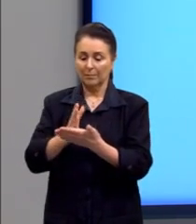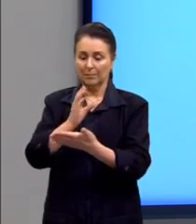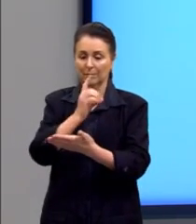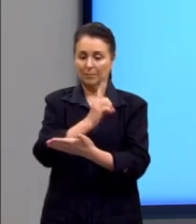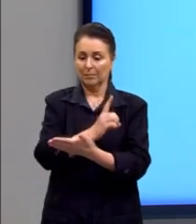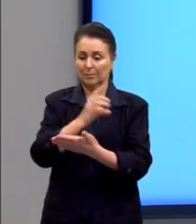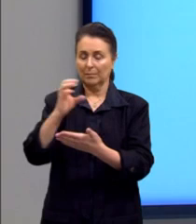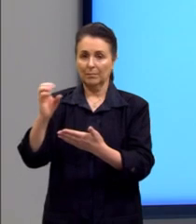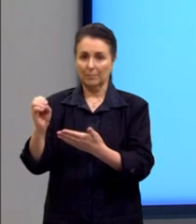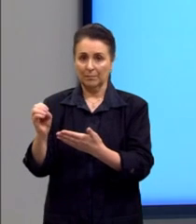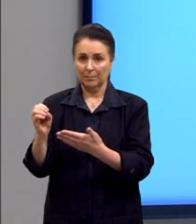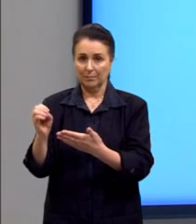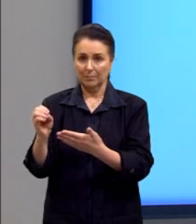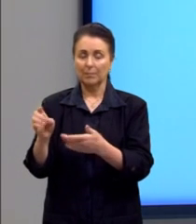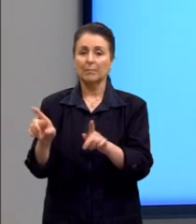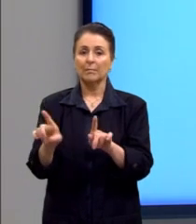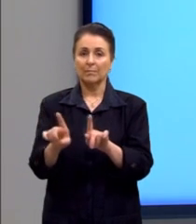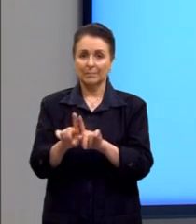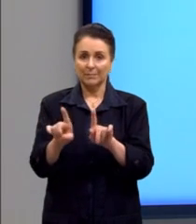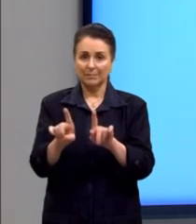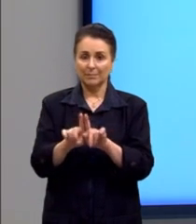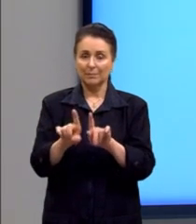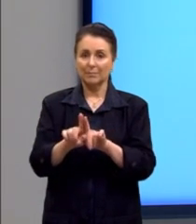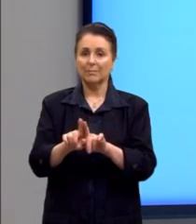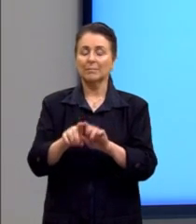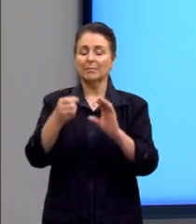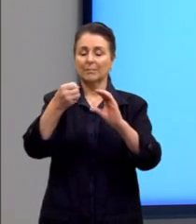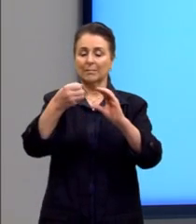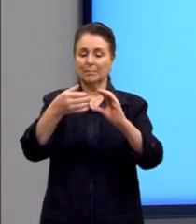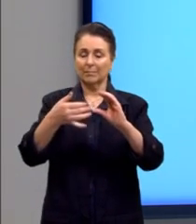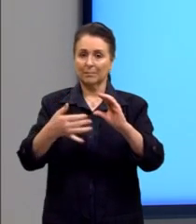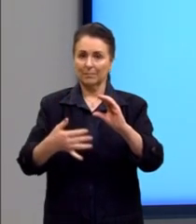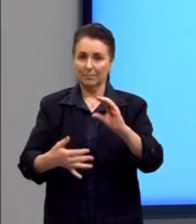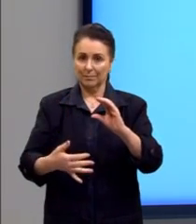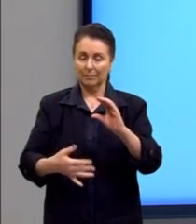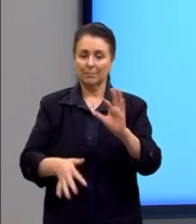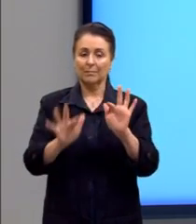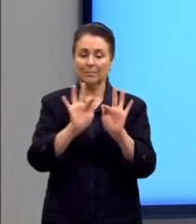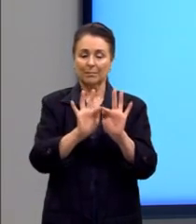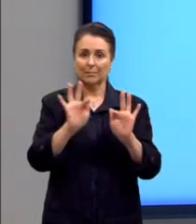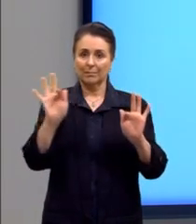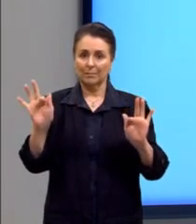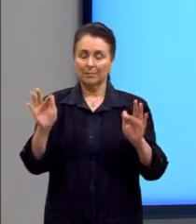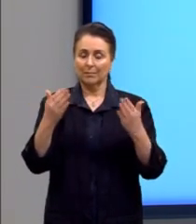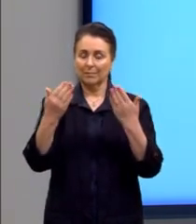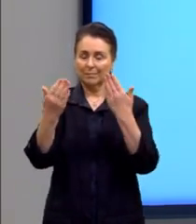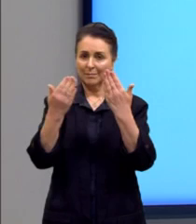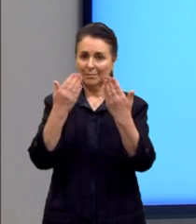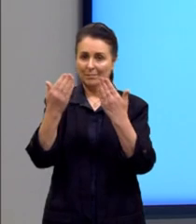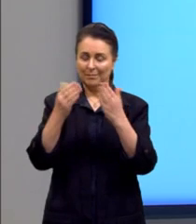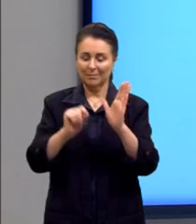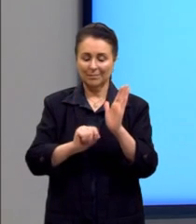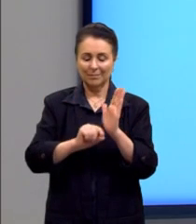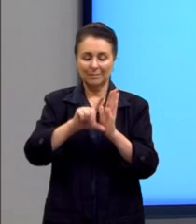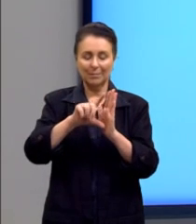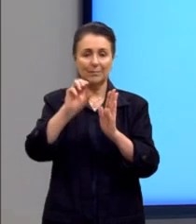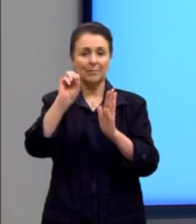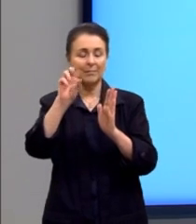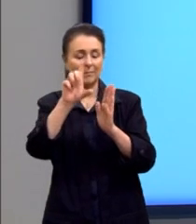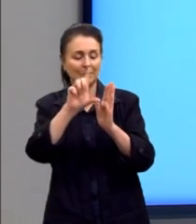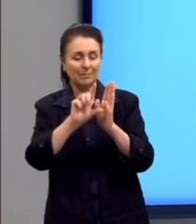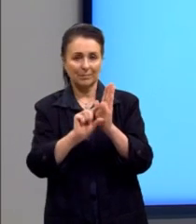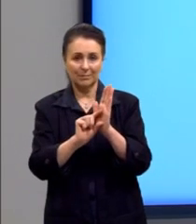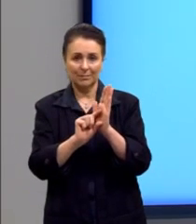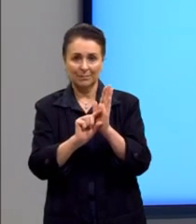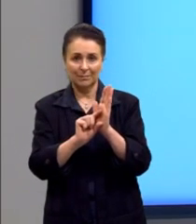0, né? Também é considerada uma propriedade a função que ser analisada ali como crescente ou decrescente.